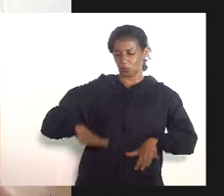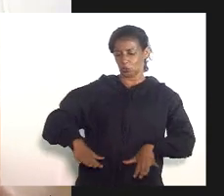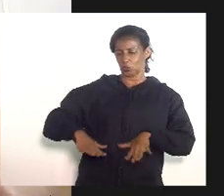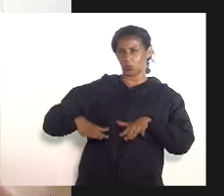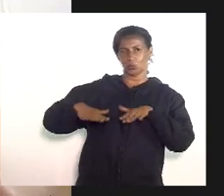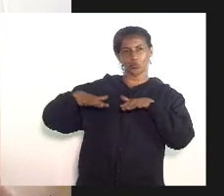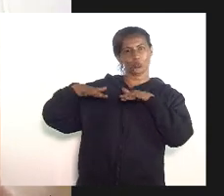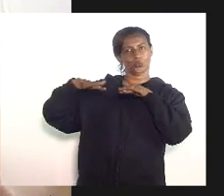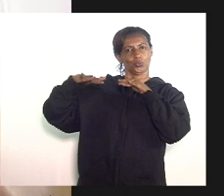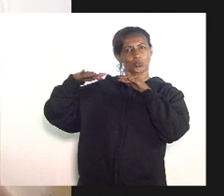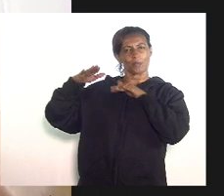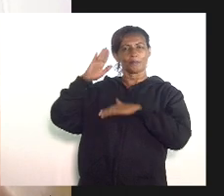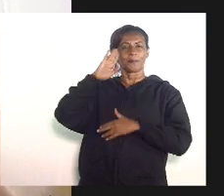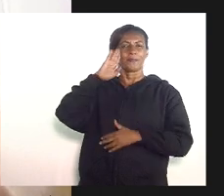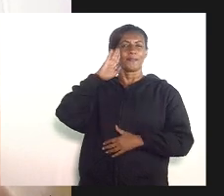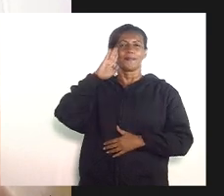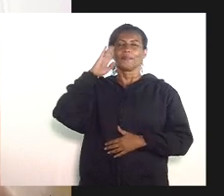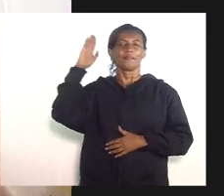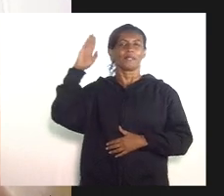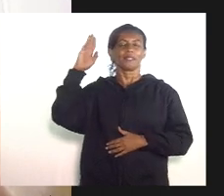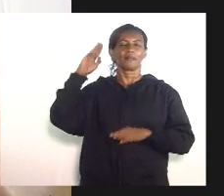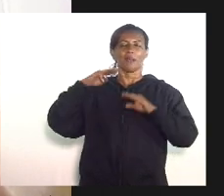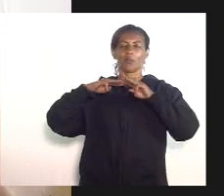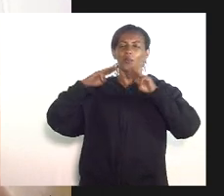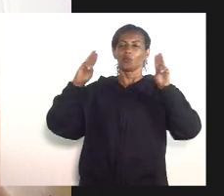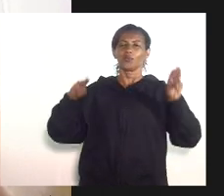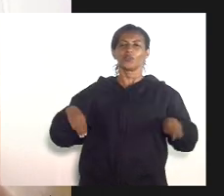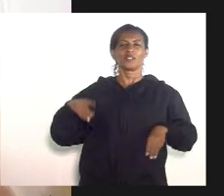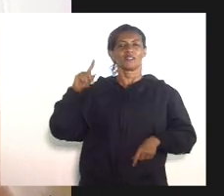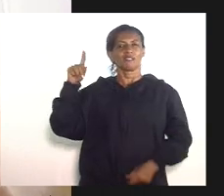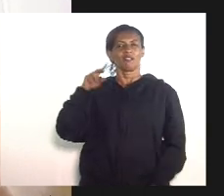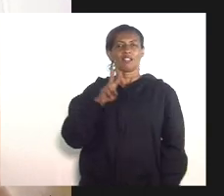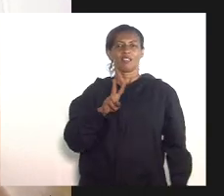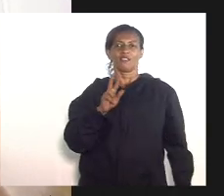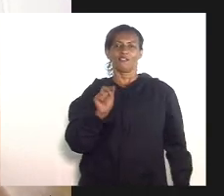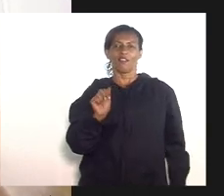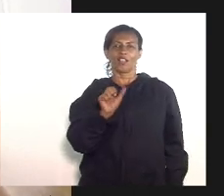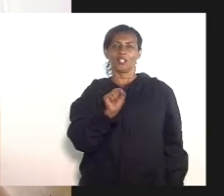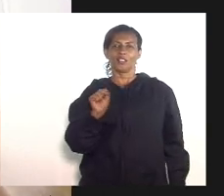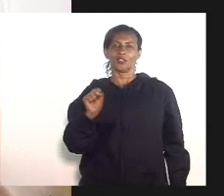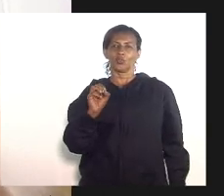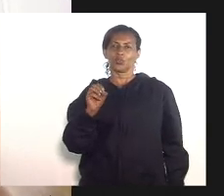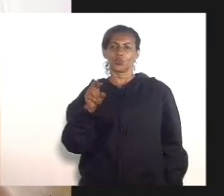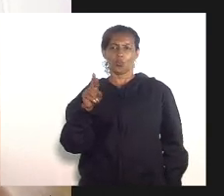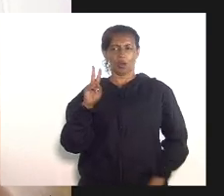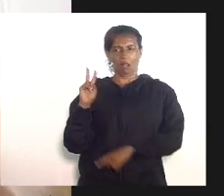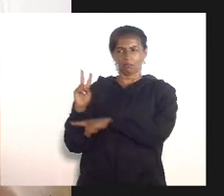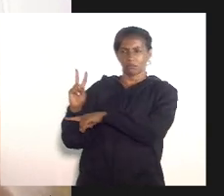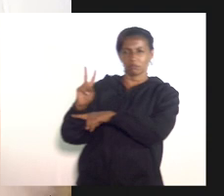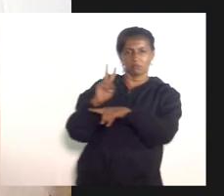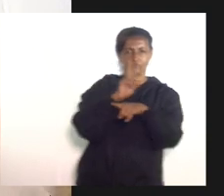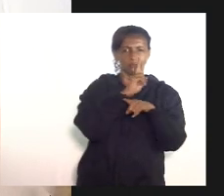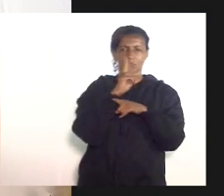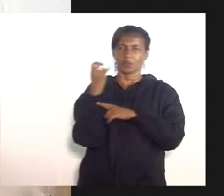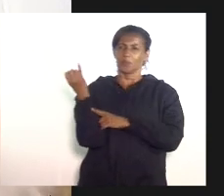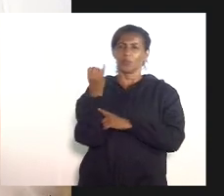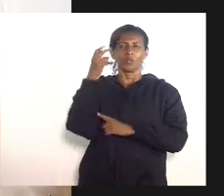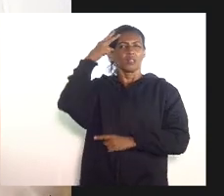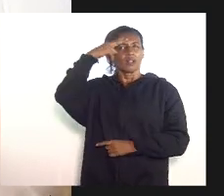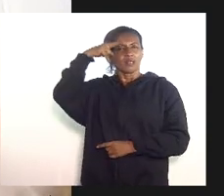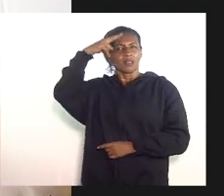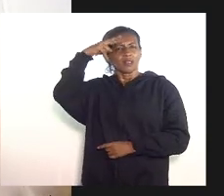é um dos principais atrativos turísticos de Vassouros lá estão preservados importantes memórias